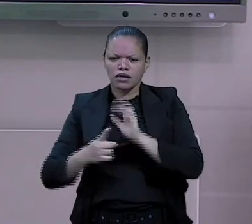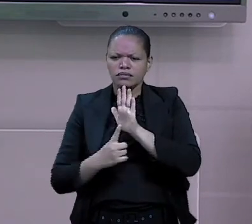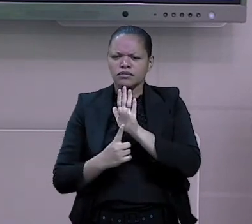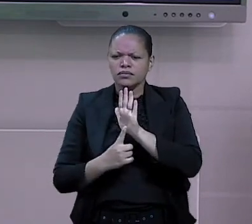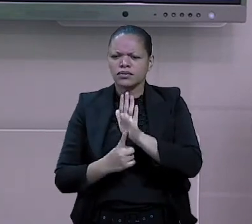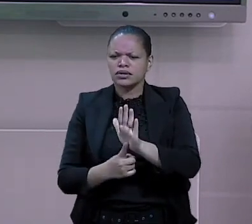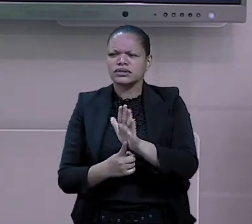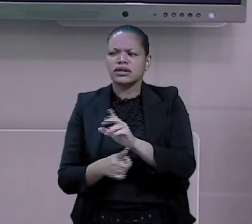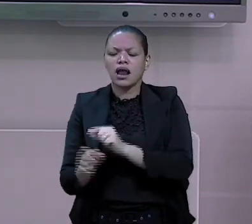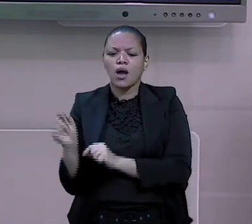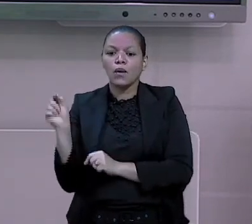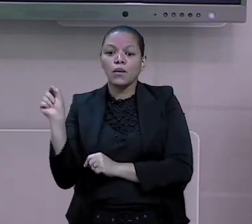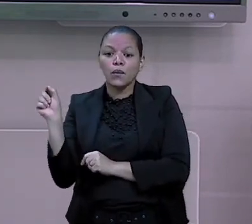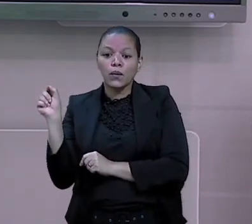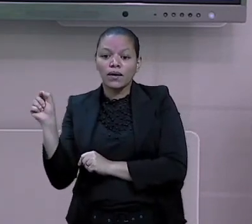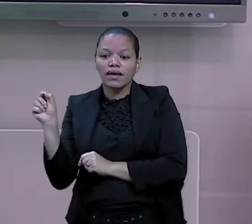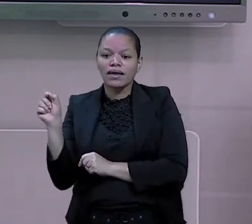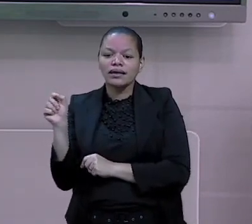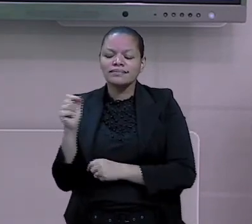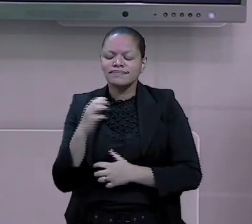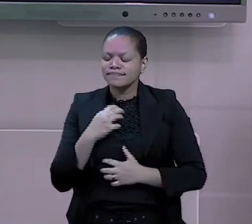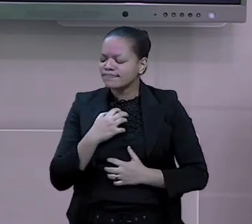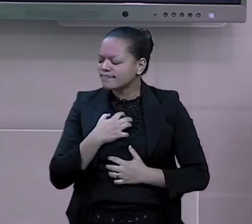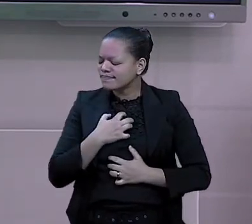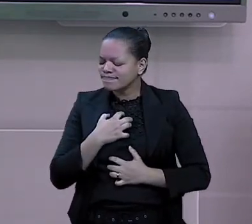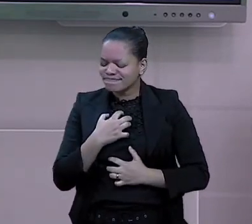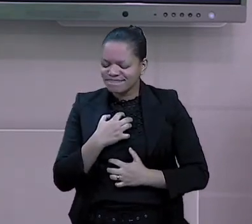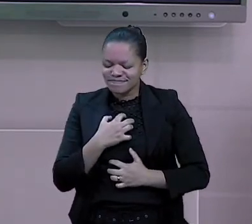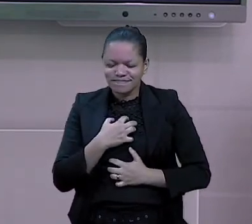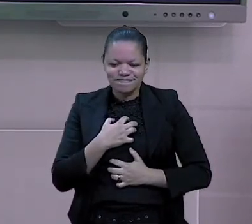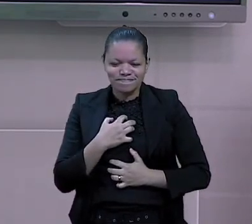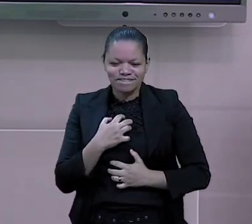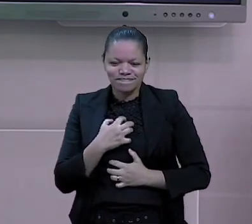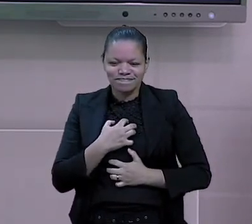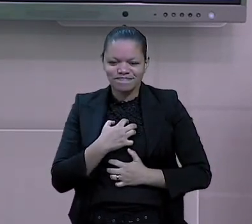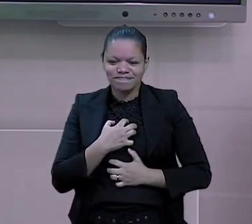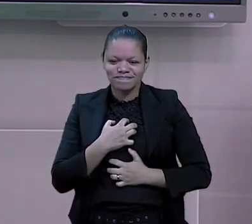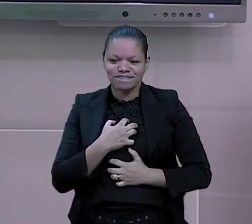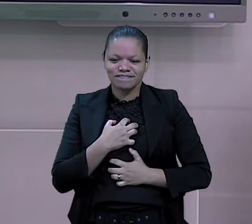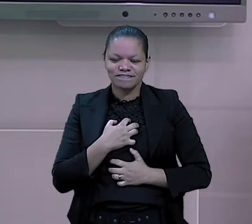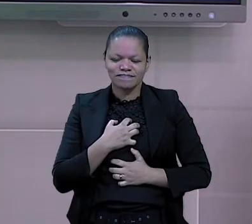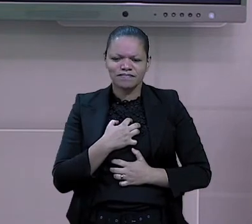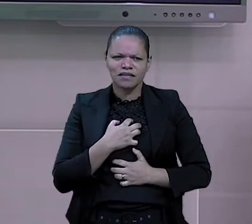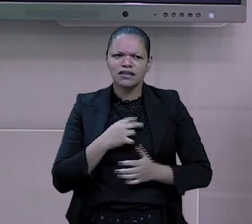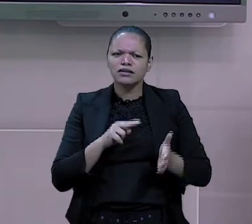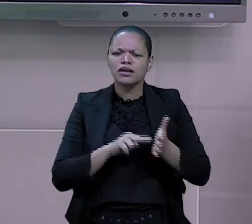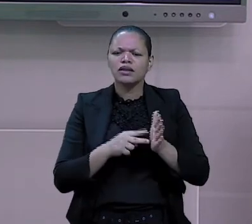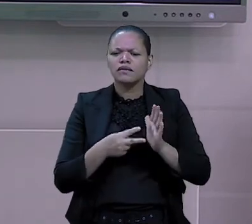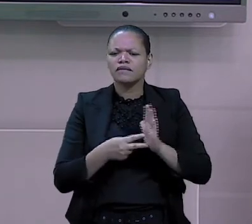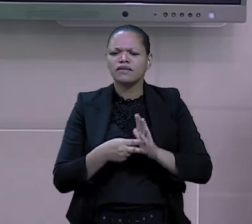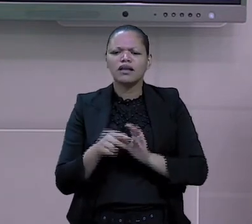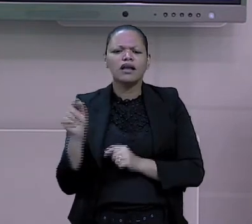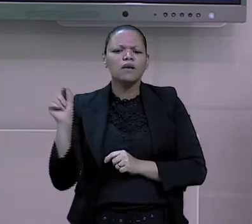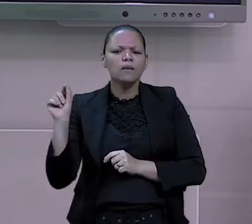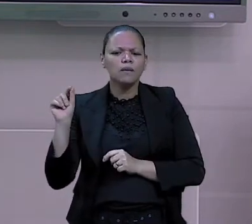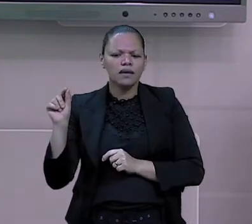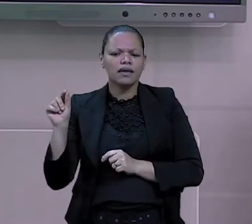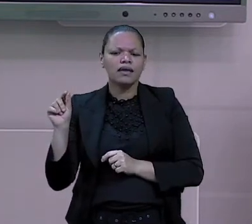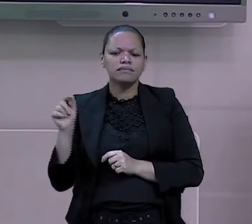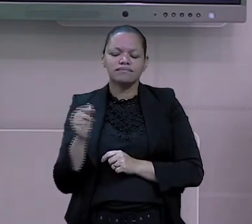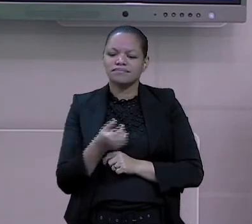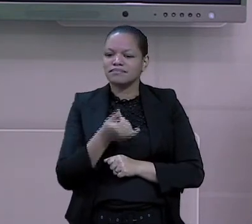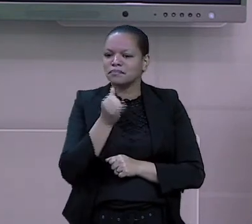afetividade. O que que é isso? Vou dar um exemplo que vocês vão entender. Quando a mamãe de vocês fala assim, ó,